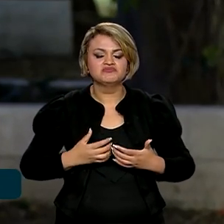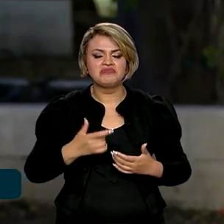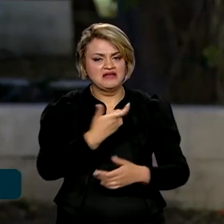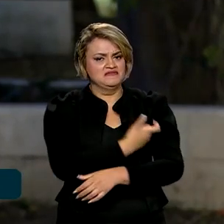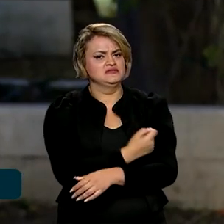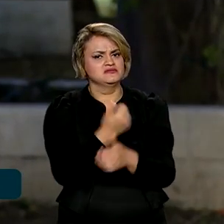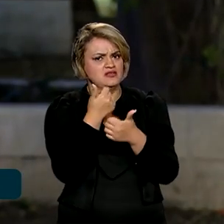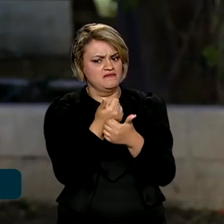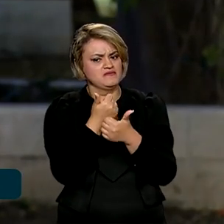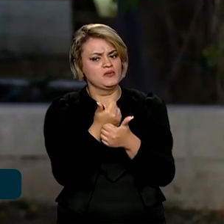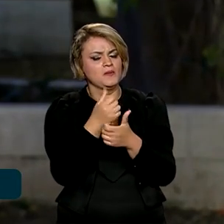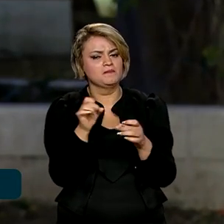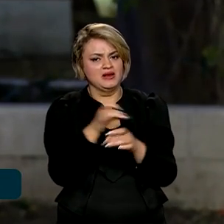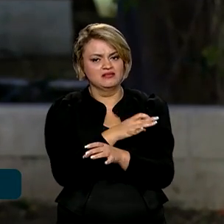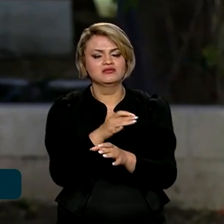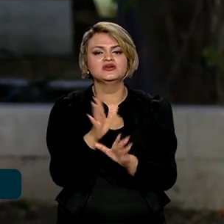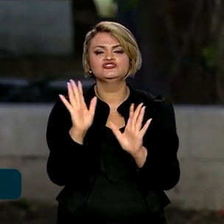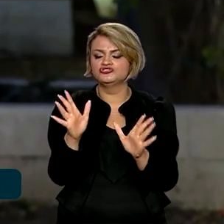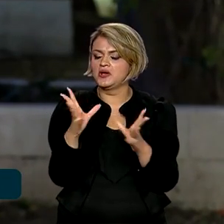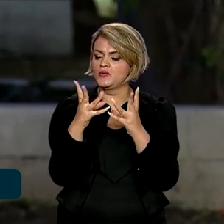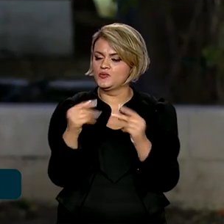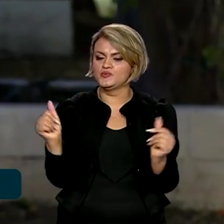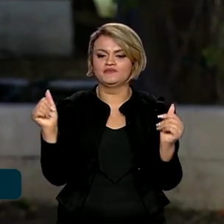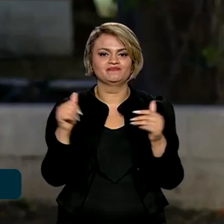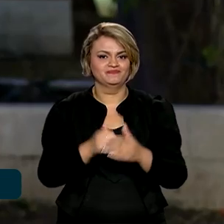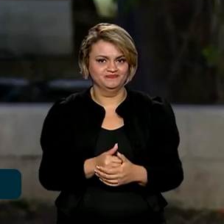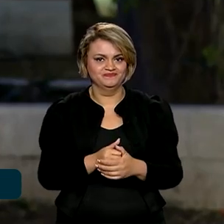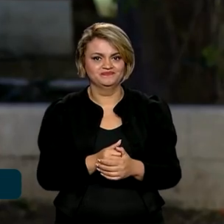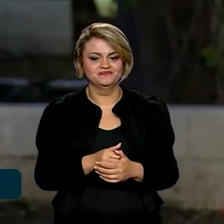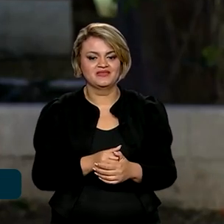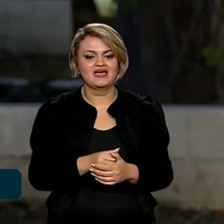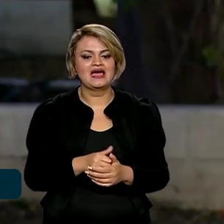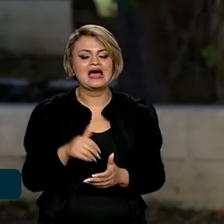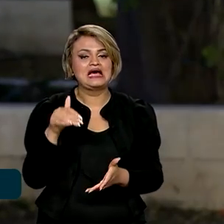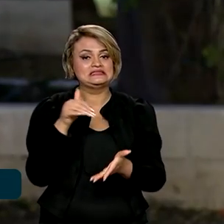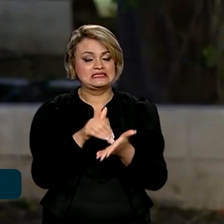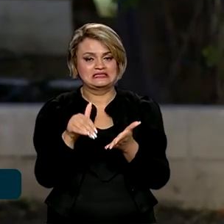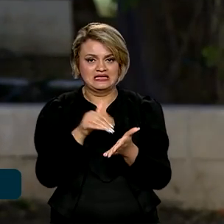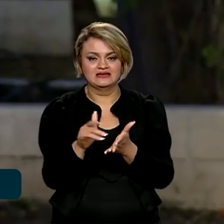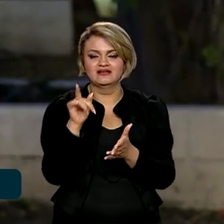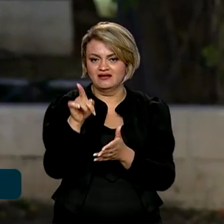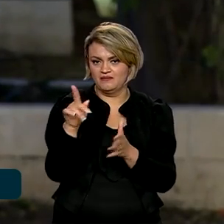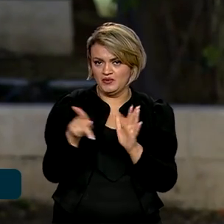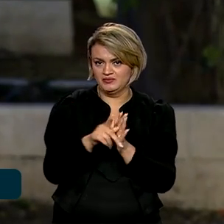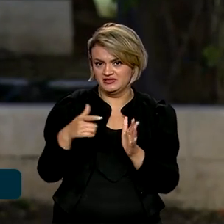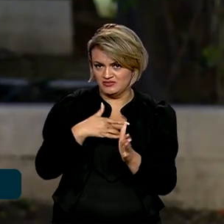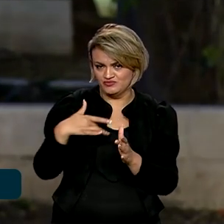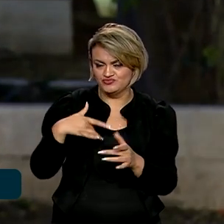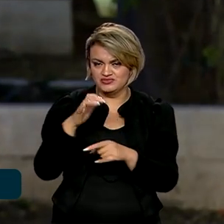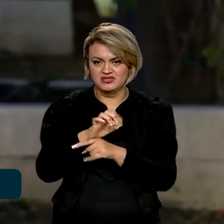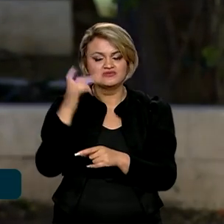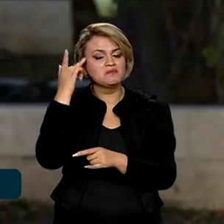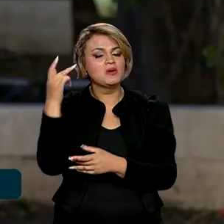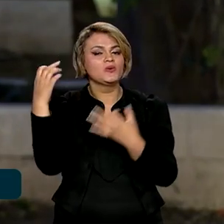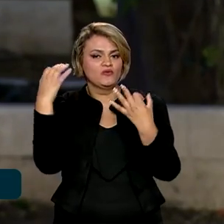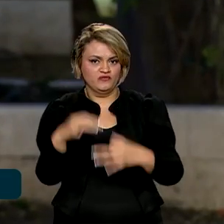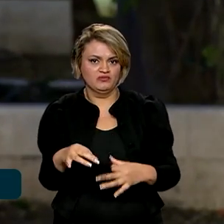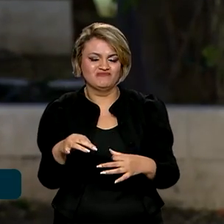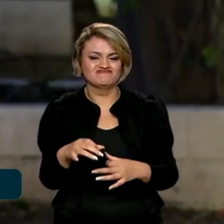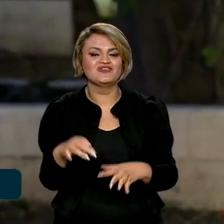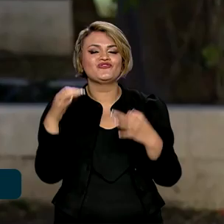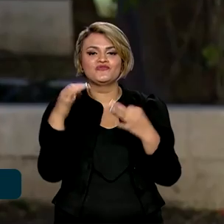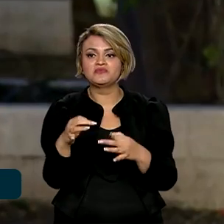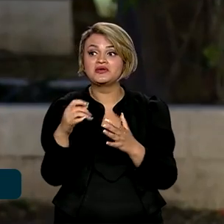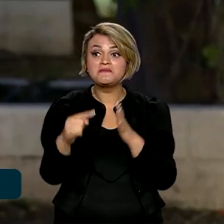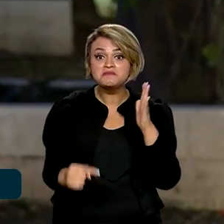vacinal completo e já está curada. A Secretaria de Estado da Saúde de São Paulo confirmou que esse